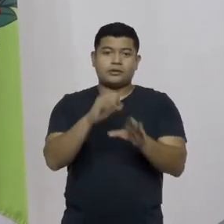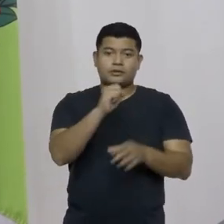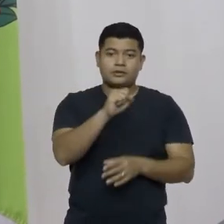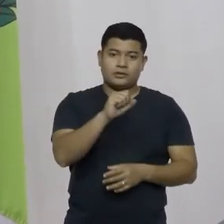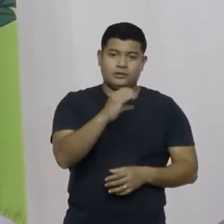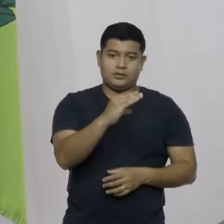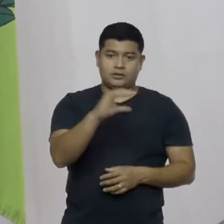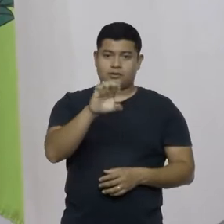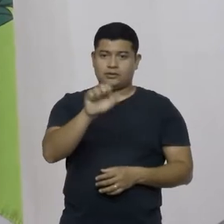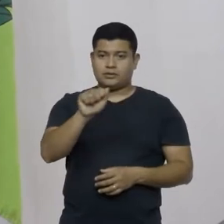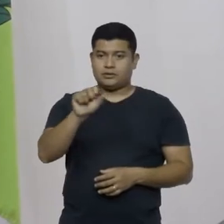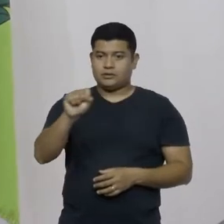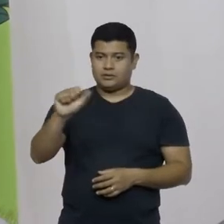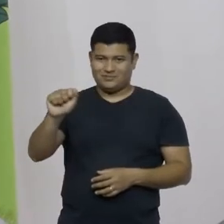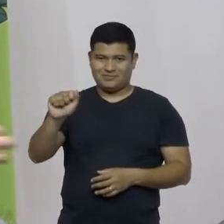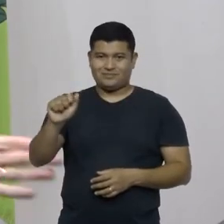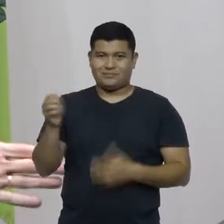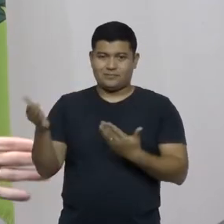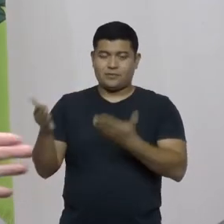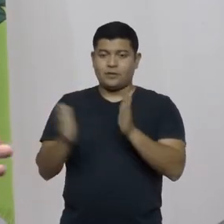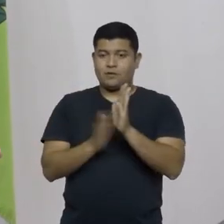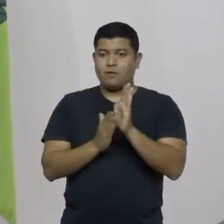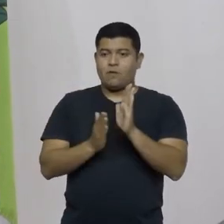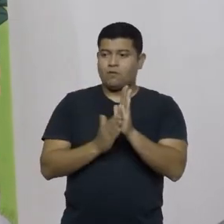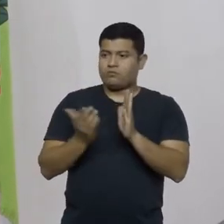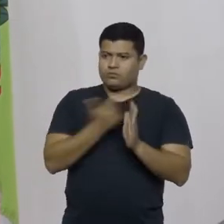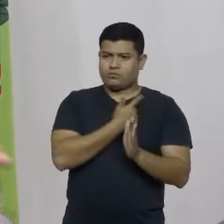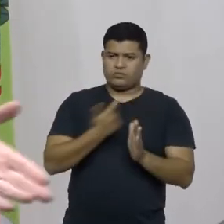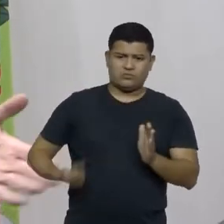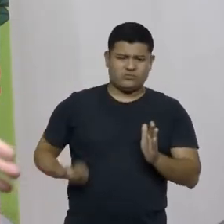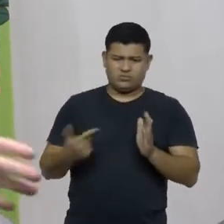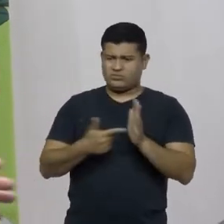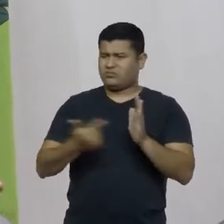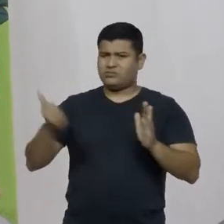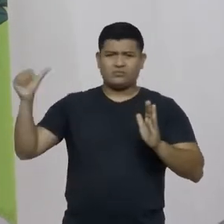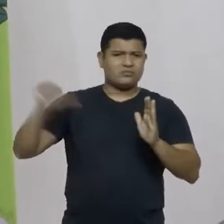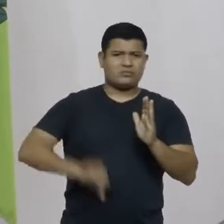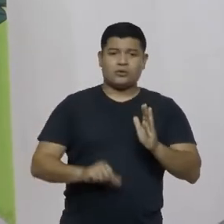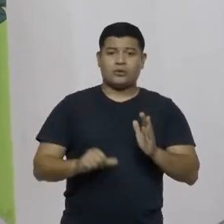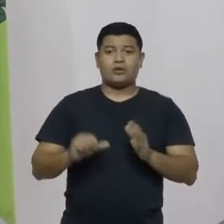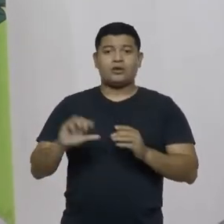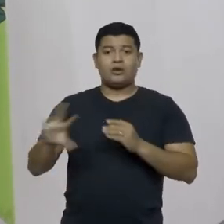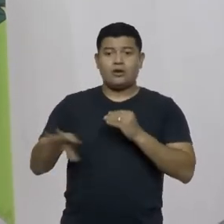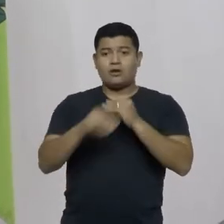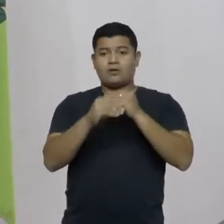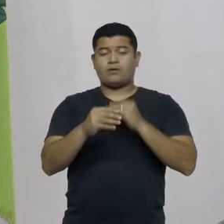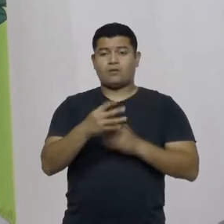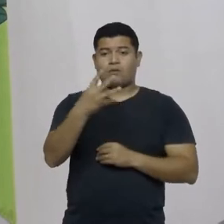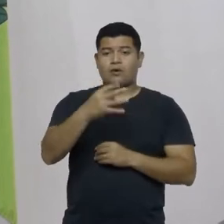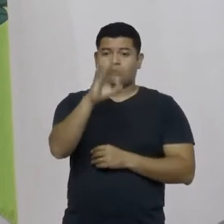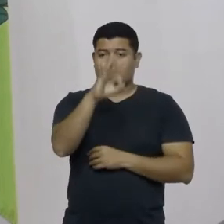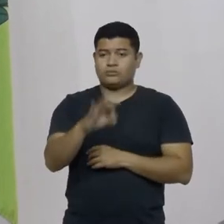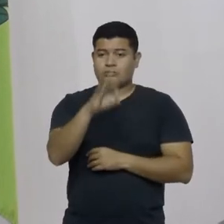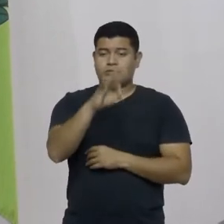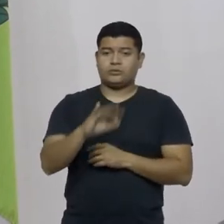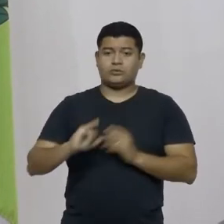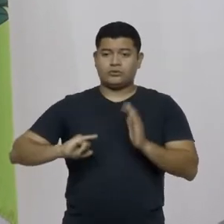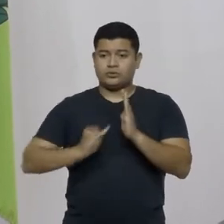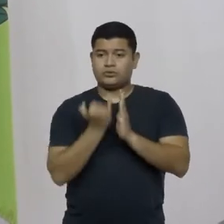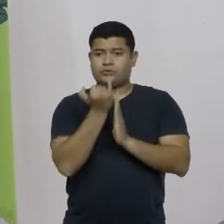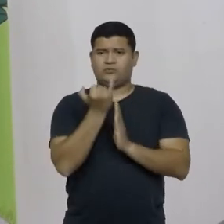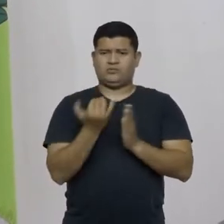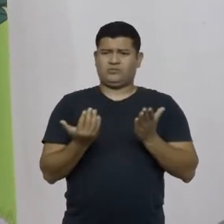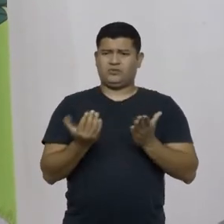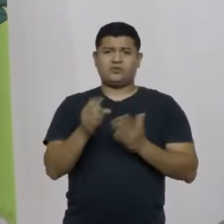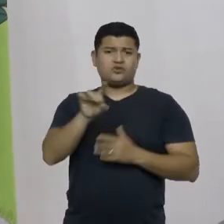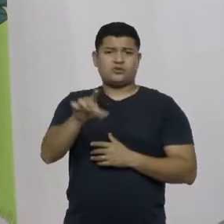o governo fez uma proposta ridícula de reposição de 4% de inflação quando nós só em PC acumulado está 12